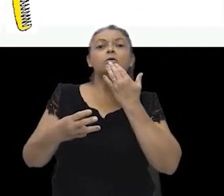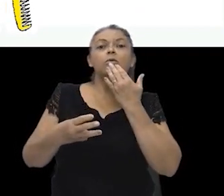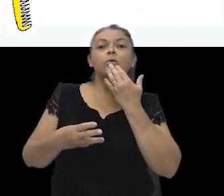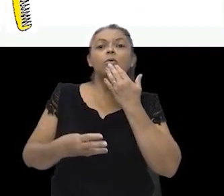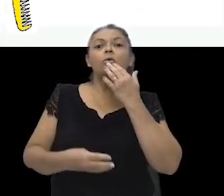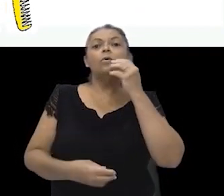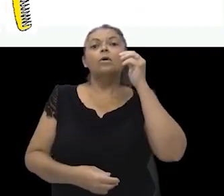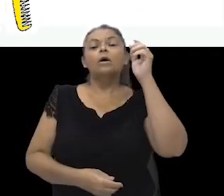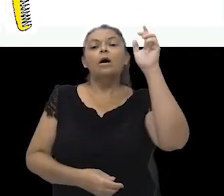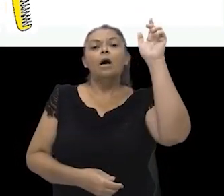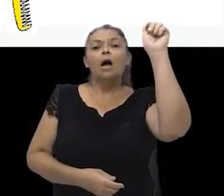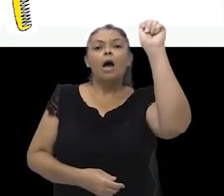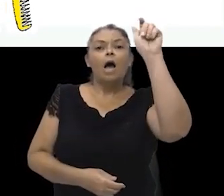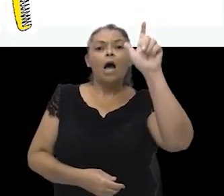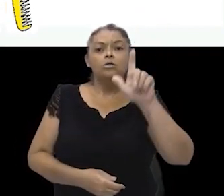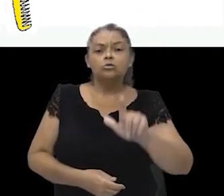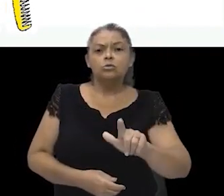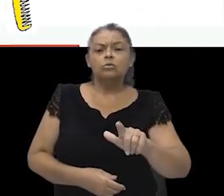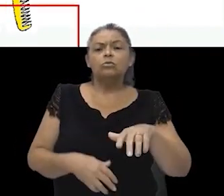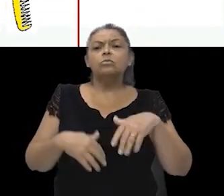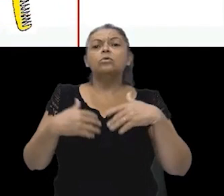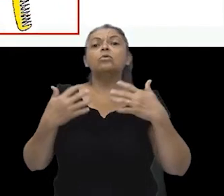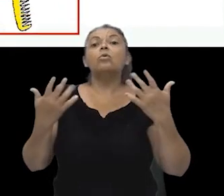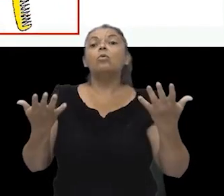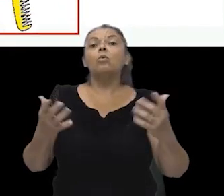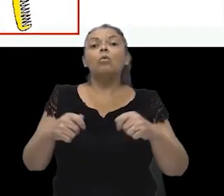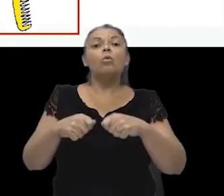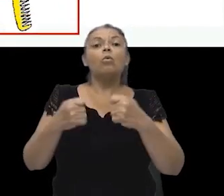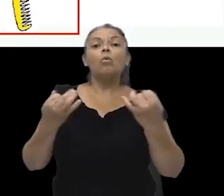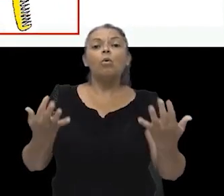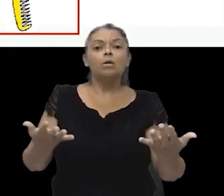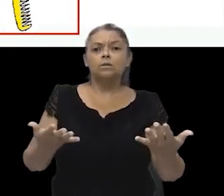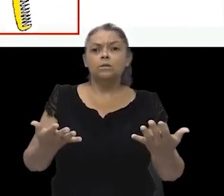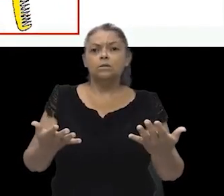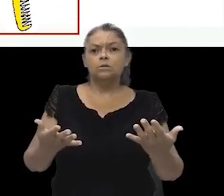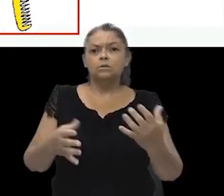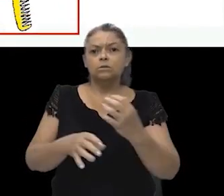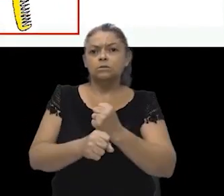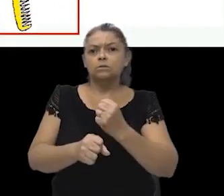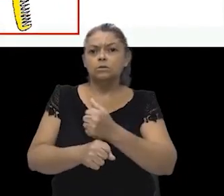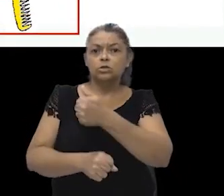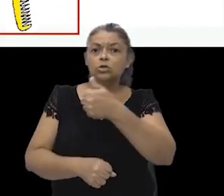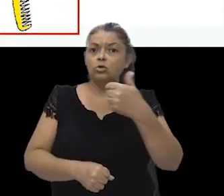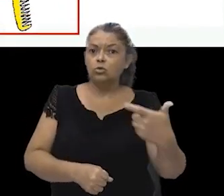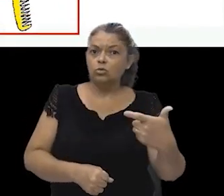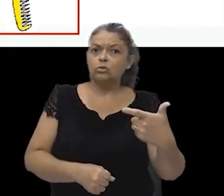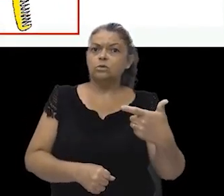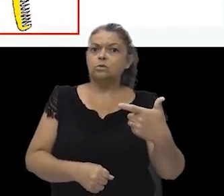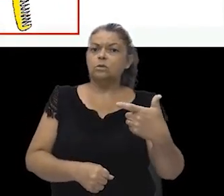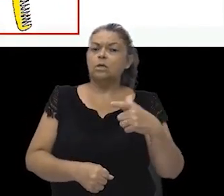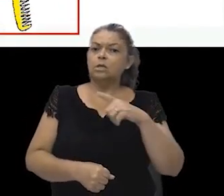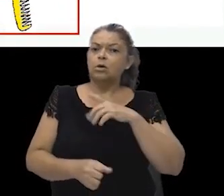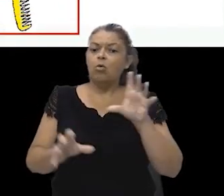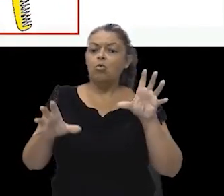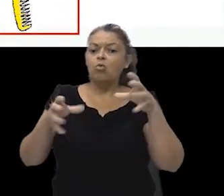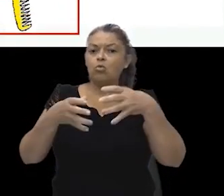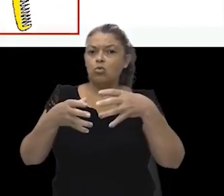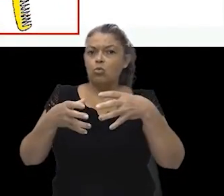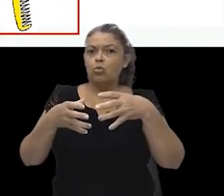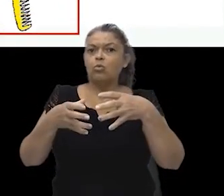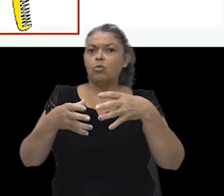De um total de quantas possibilidades? Um total de 12, que é a coleção de pentes que Rosinha tem.